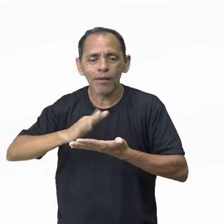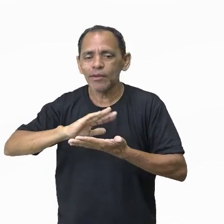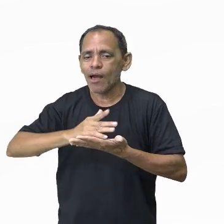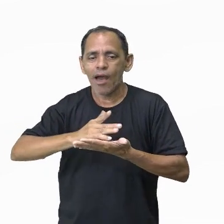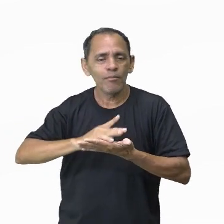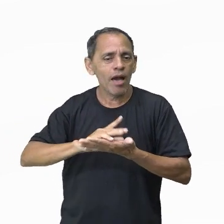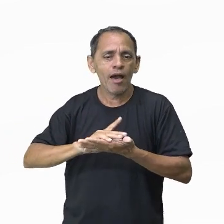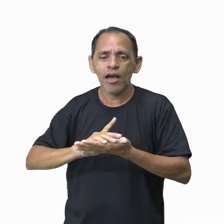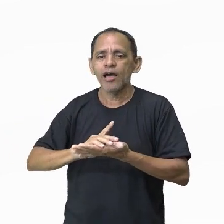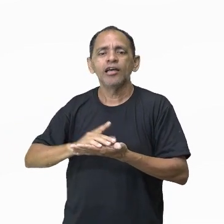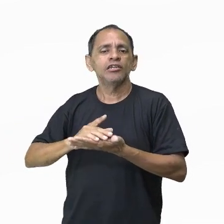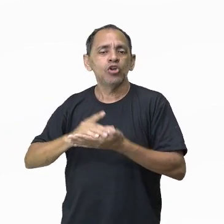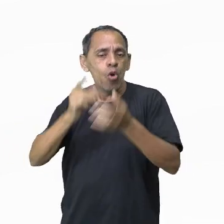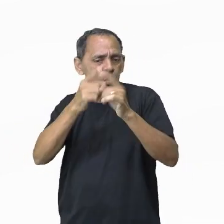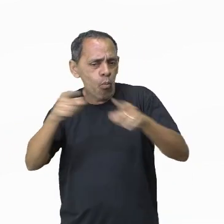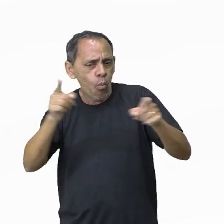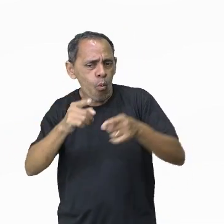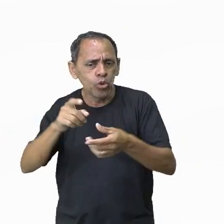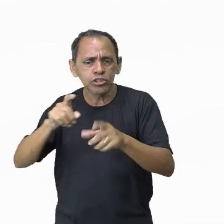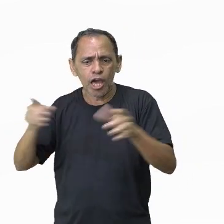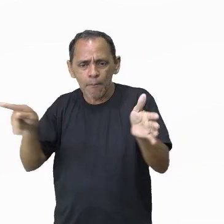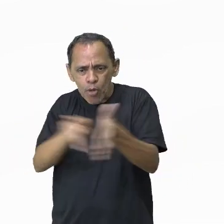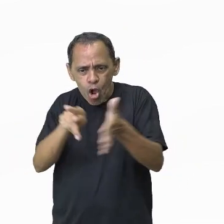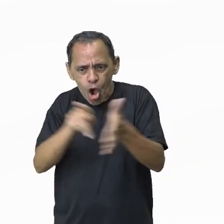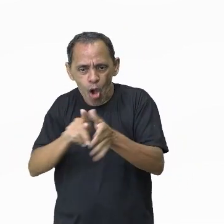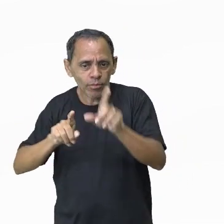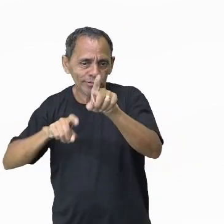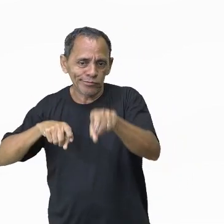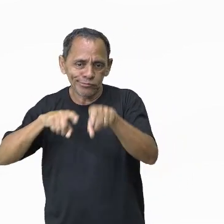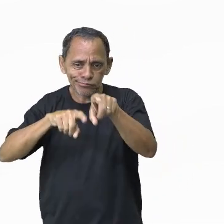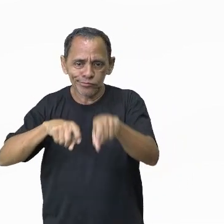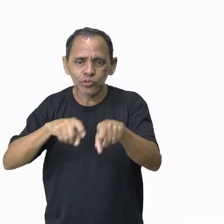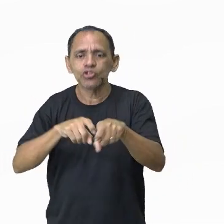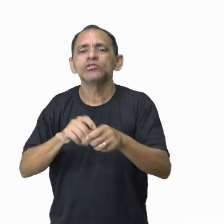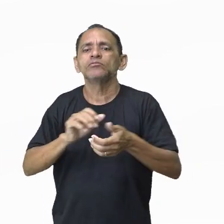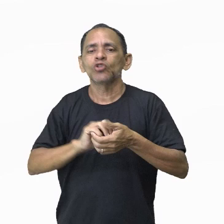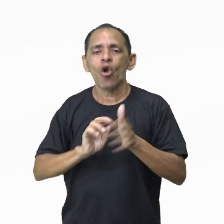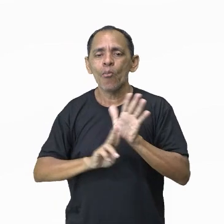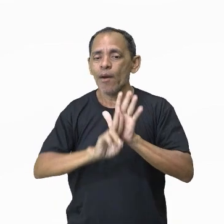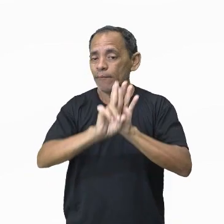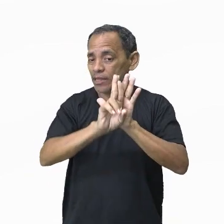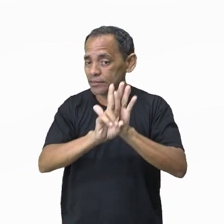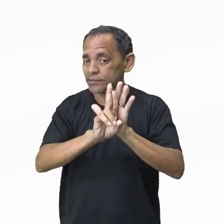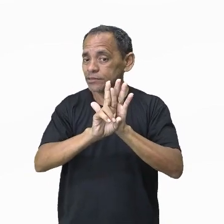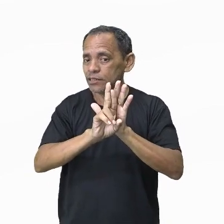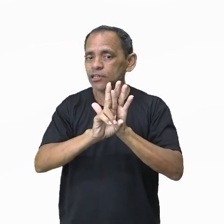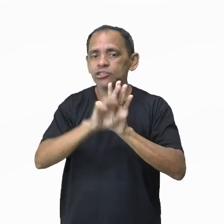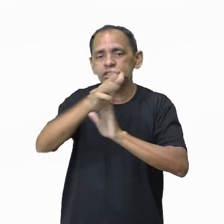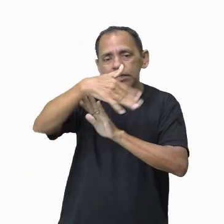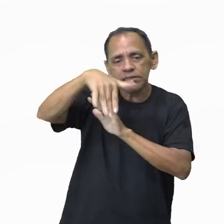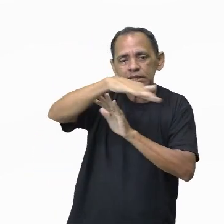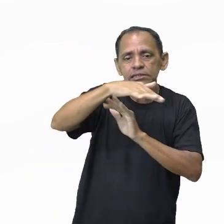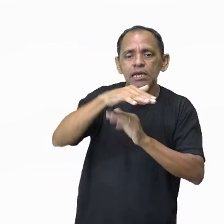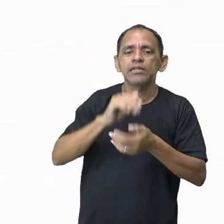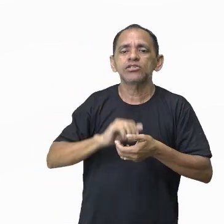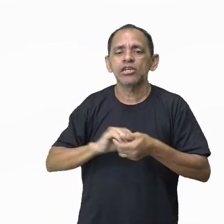sertanejo, como representantes dessa manifestação. Na seara literária, a gente pode destacar a literatura